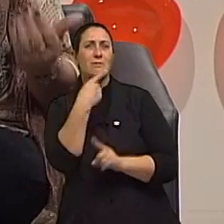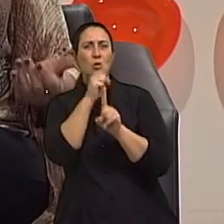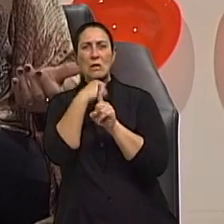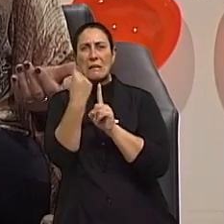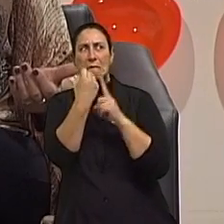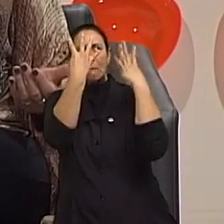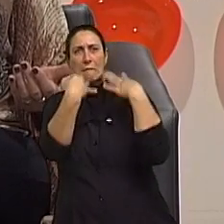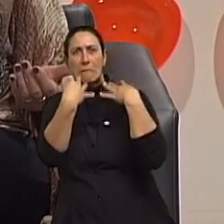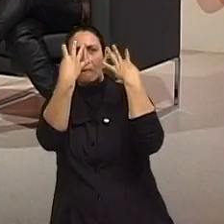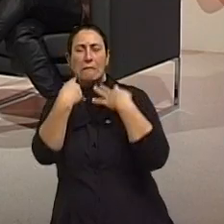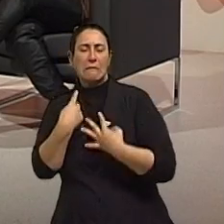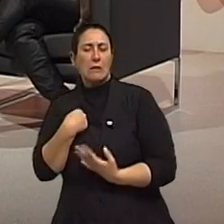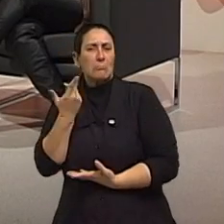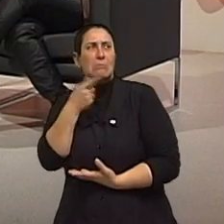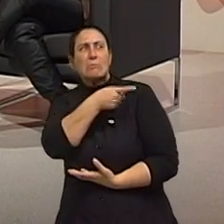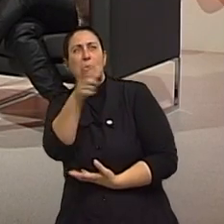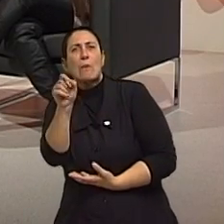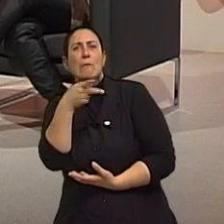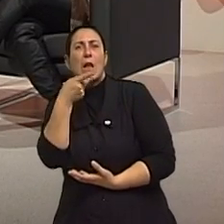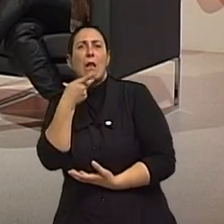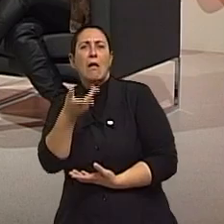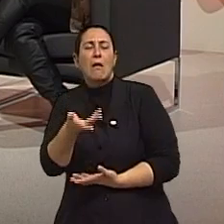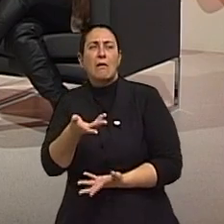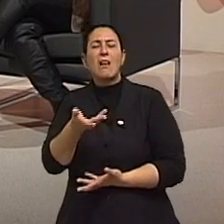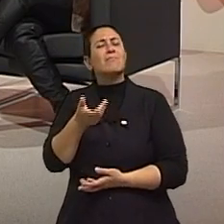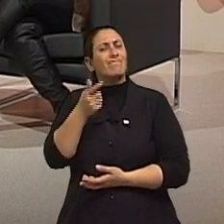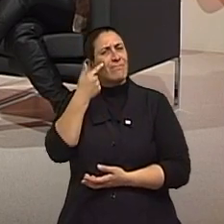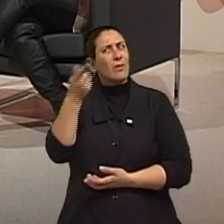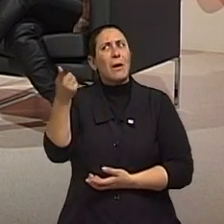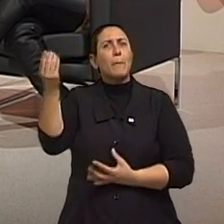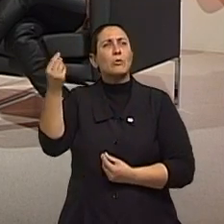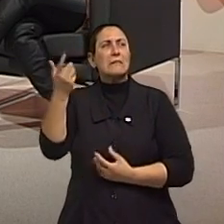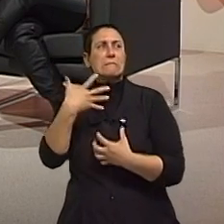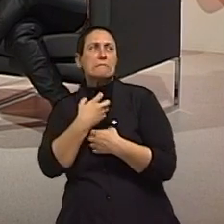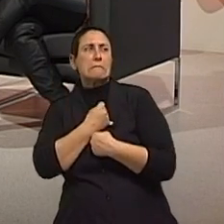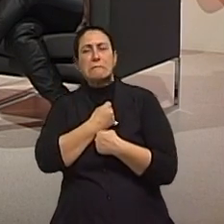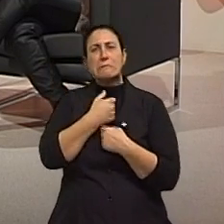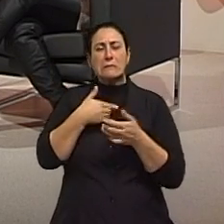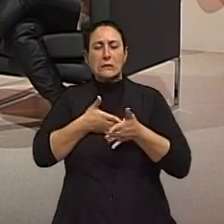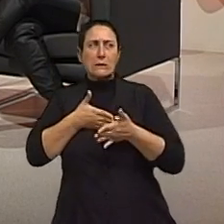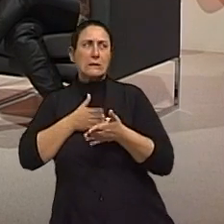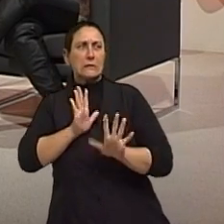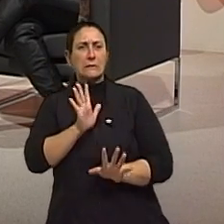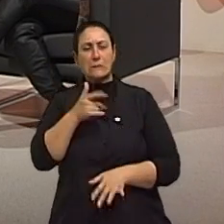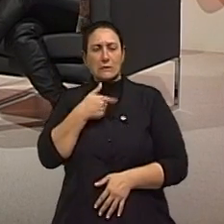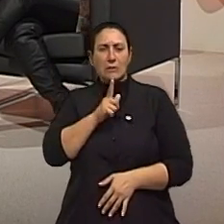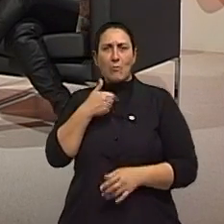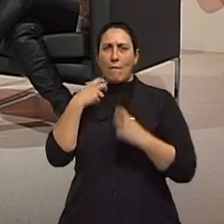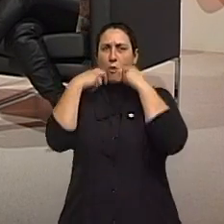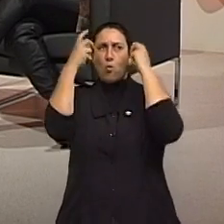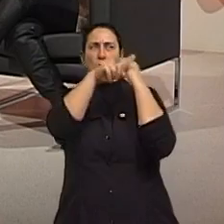vão dizer? O que o senhor diria para essas pessoas que estão freando a sua vontade